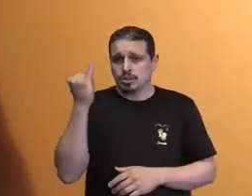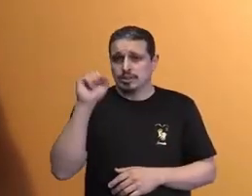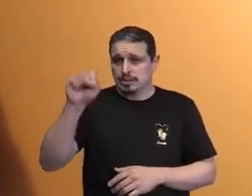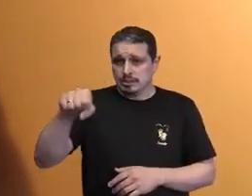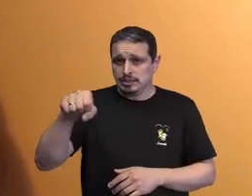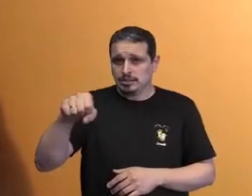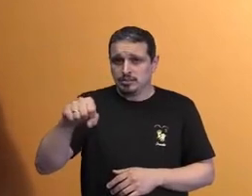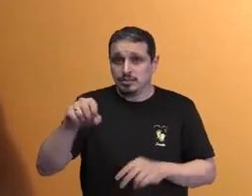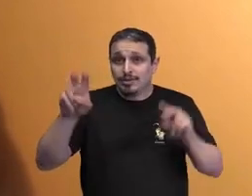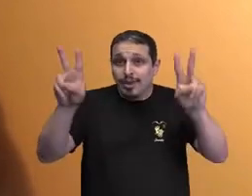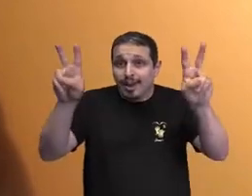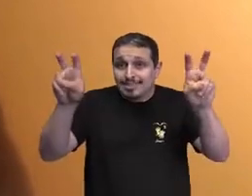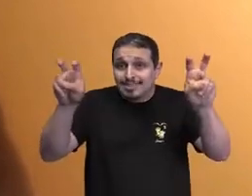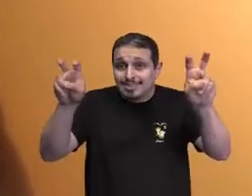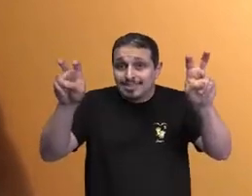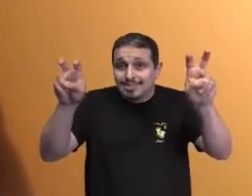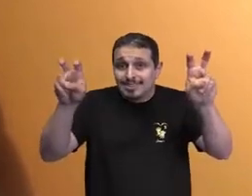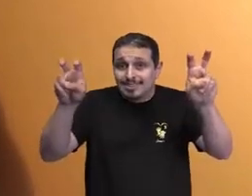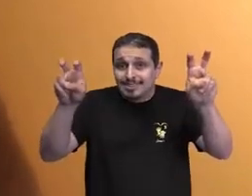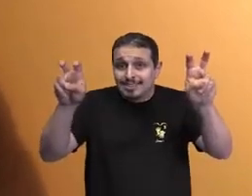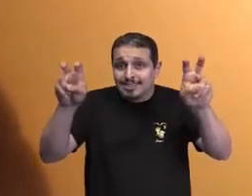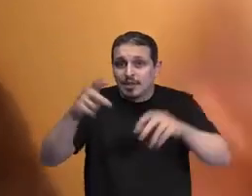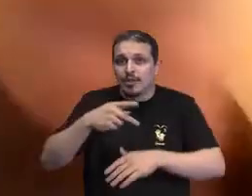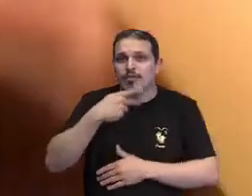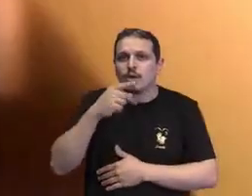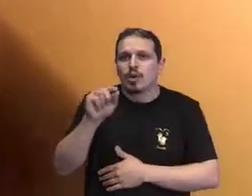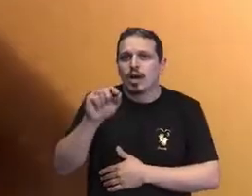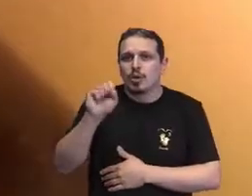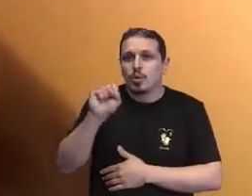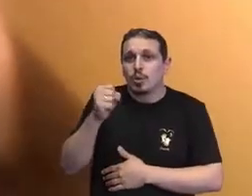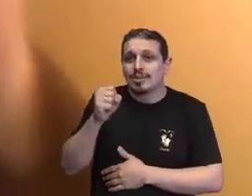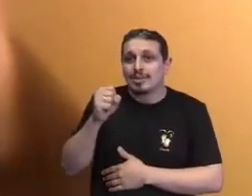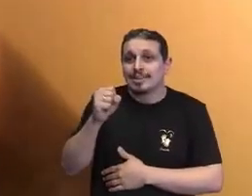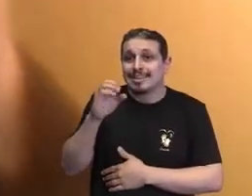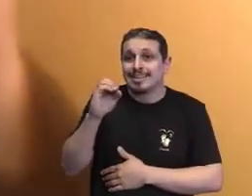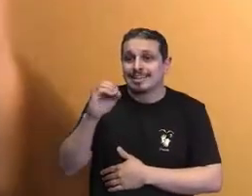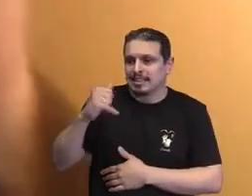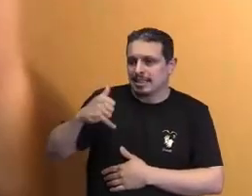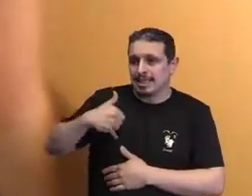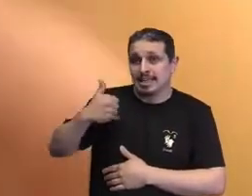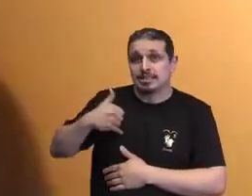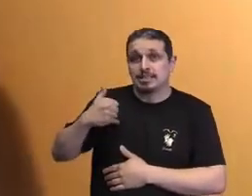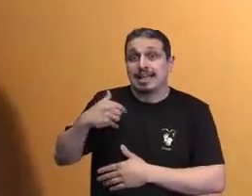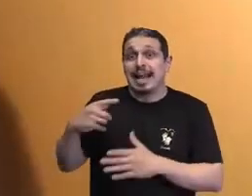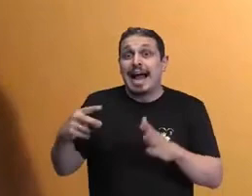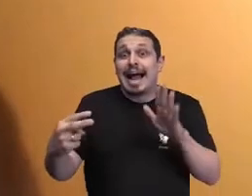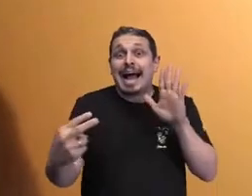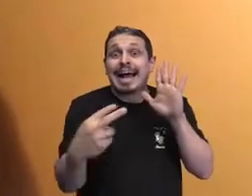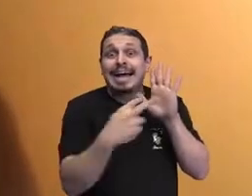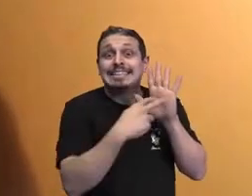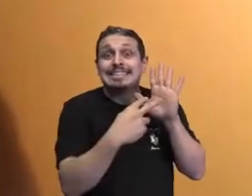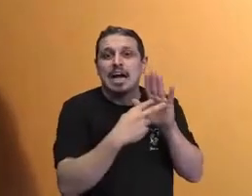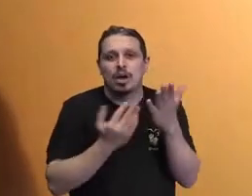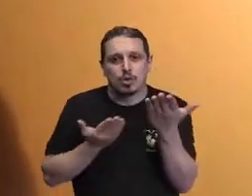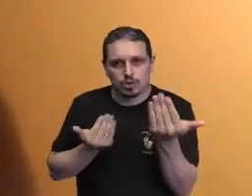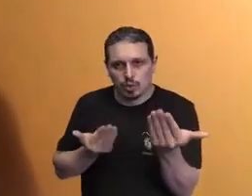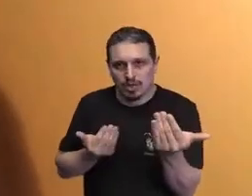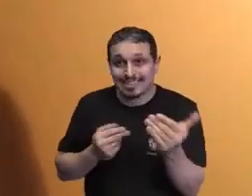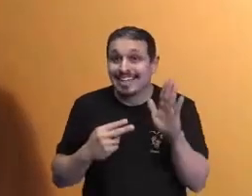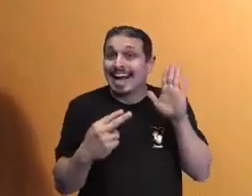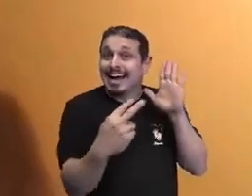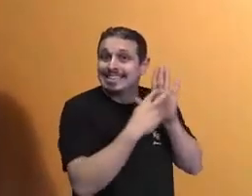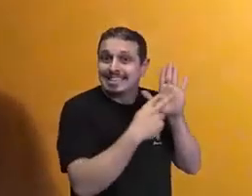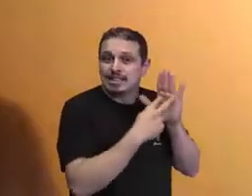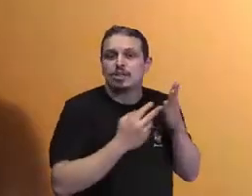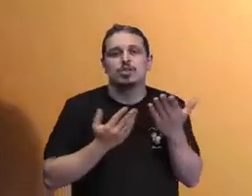Ele, o grande Milor, disse aos 80 anos de idade, atenção moçada, quando eu disser no meu tempo,